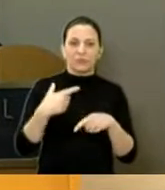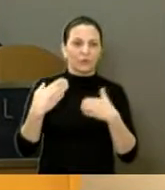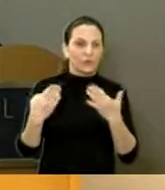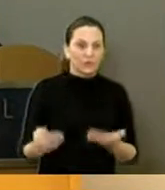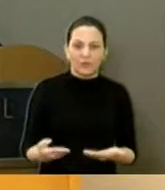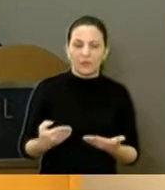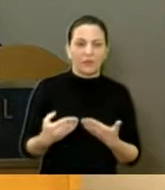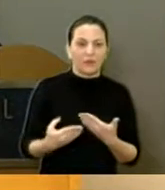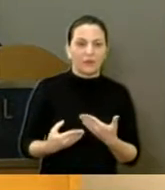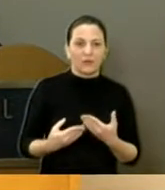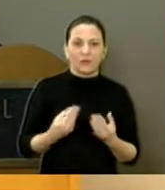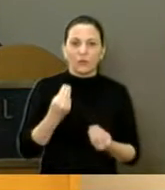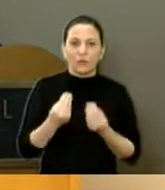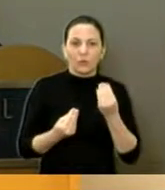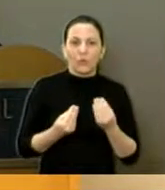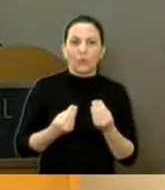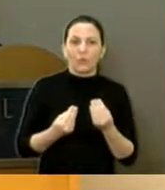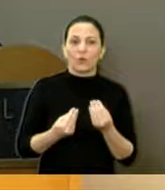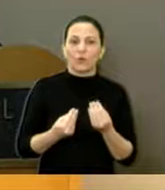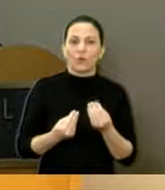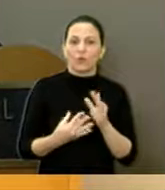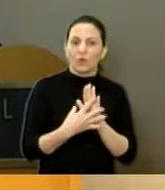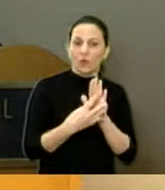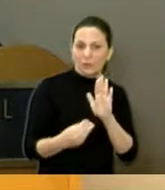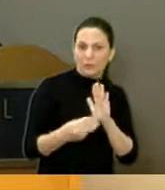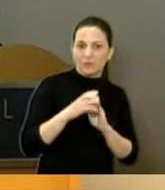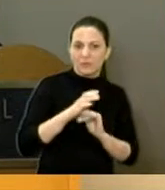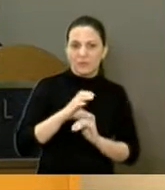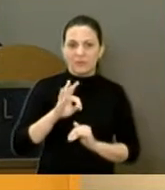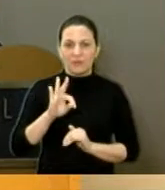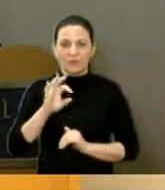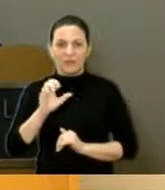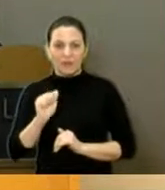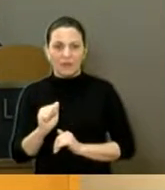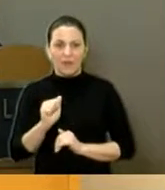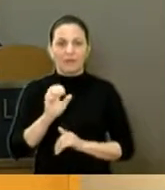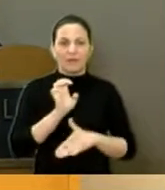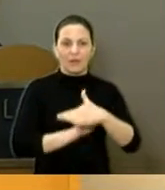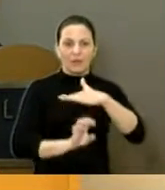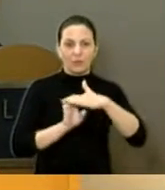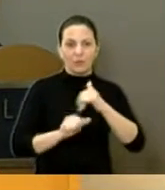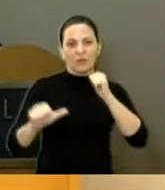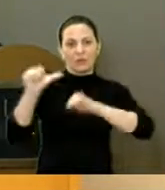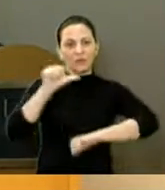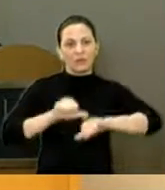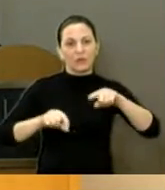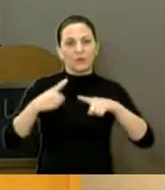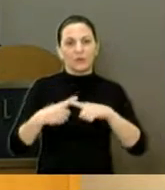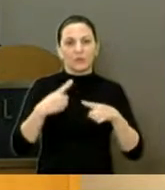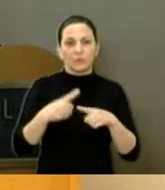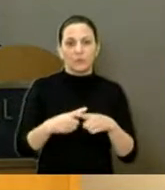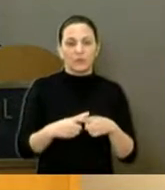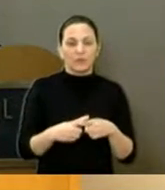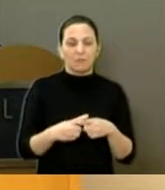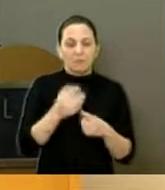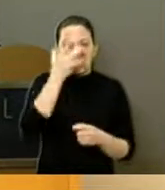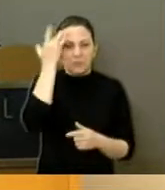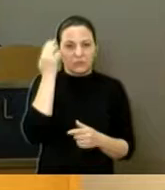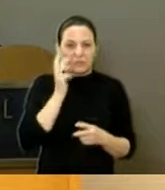essa profissão, até vou fazer um requerimento ao CTA e à própria empresa para analisar isso aí, por que foi feito dessa forma.